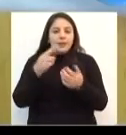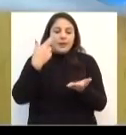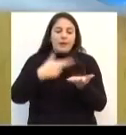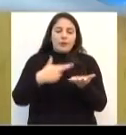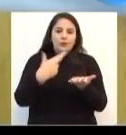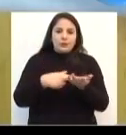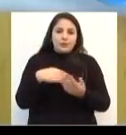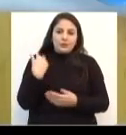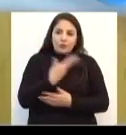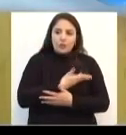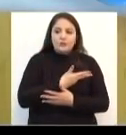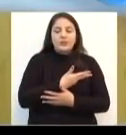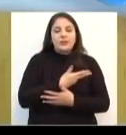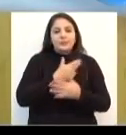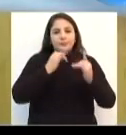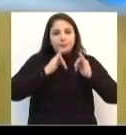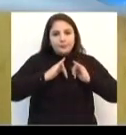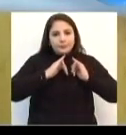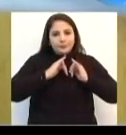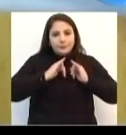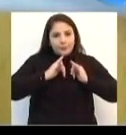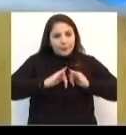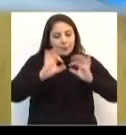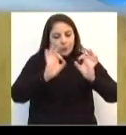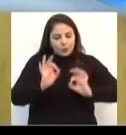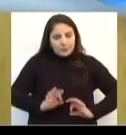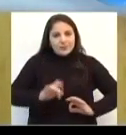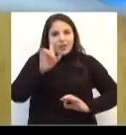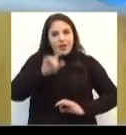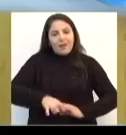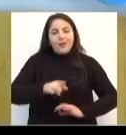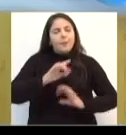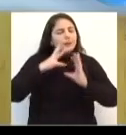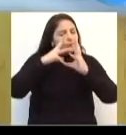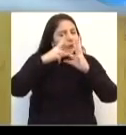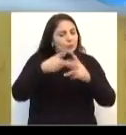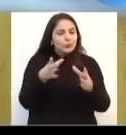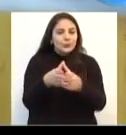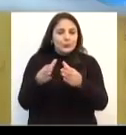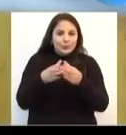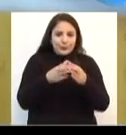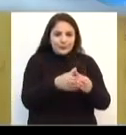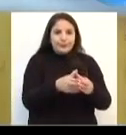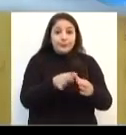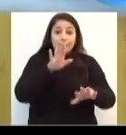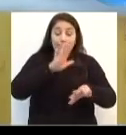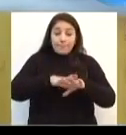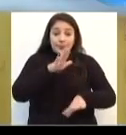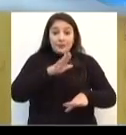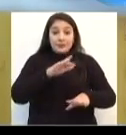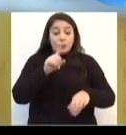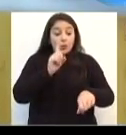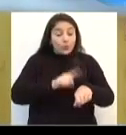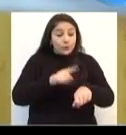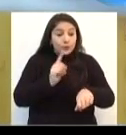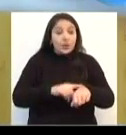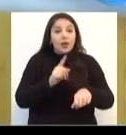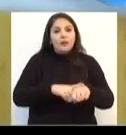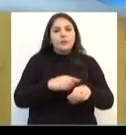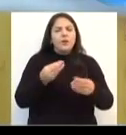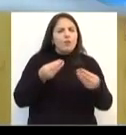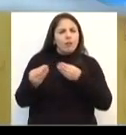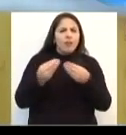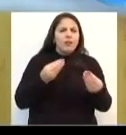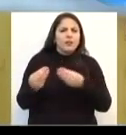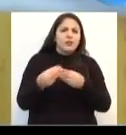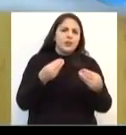A nossa programação, ela se estende pra todos os públicos, justamente nesse intuito. Então, além dos públicos, os horários, eles são bem